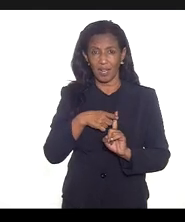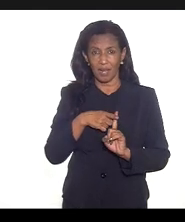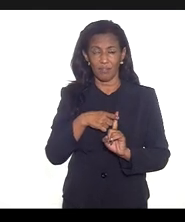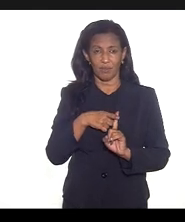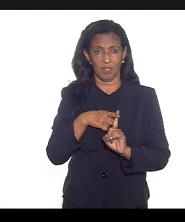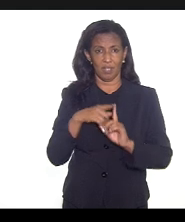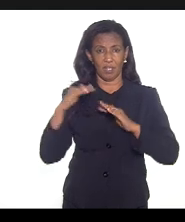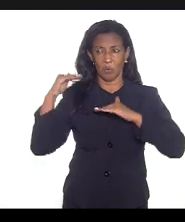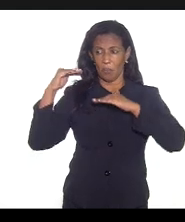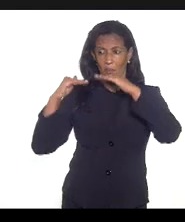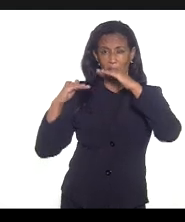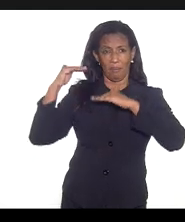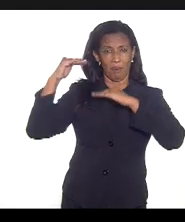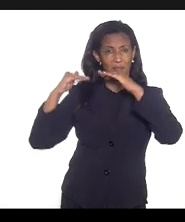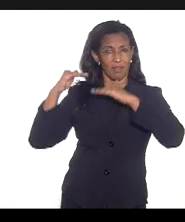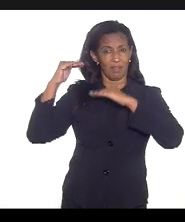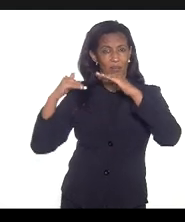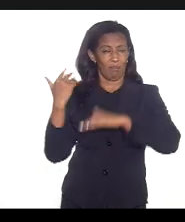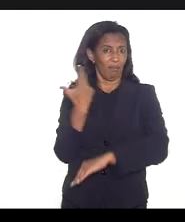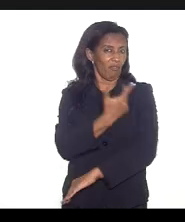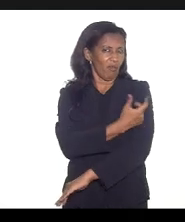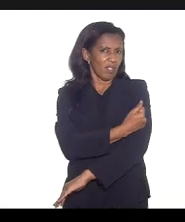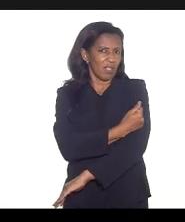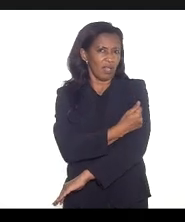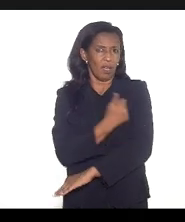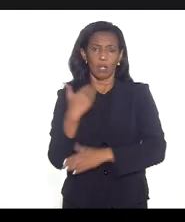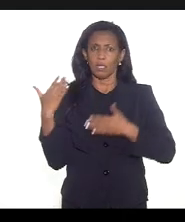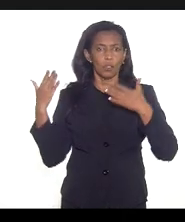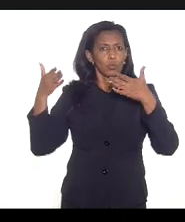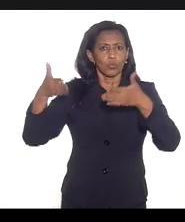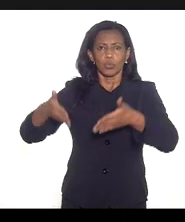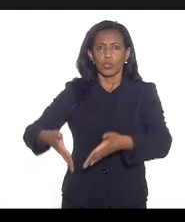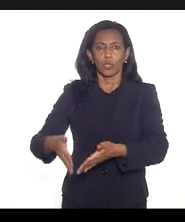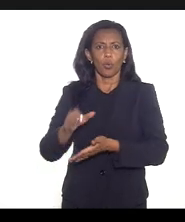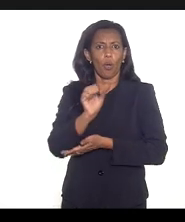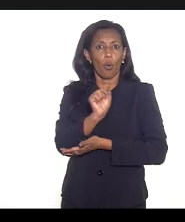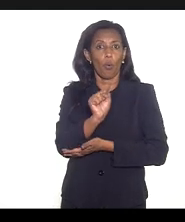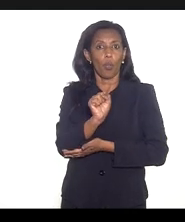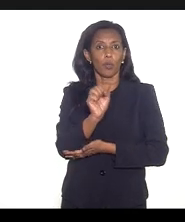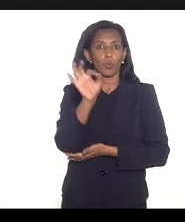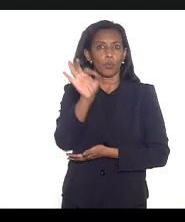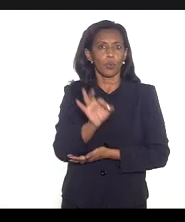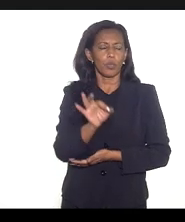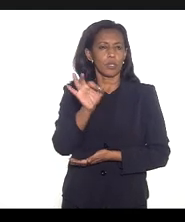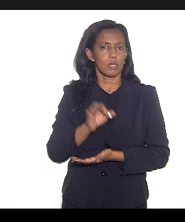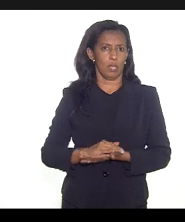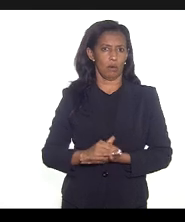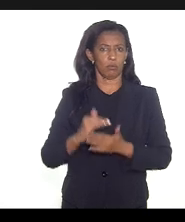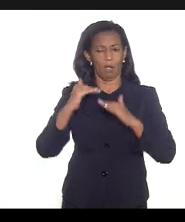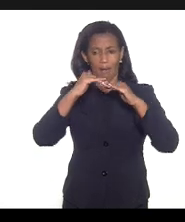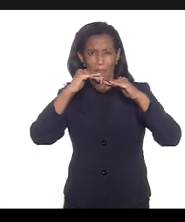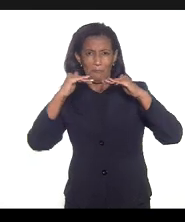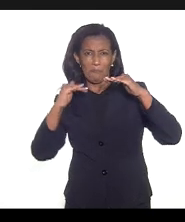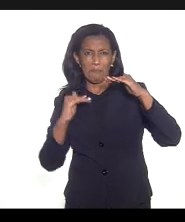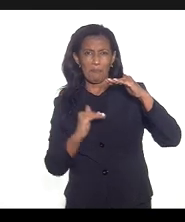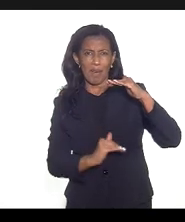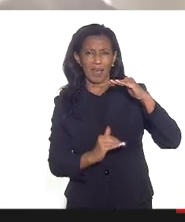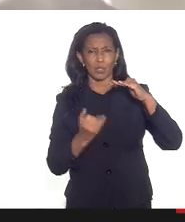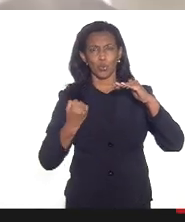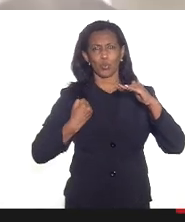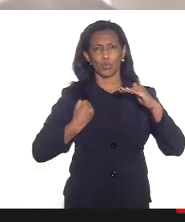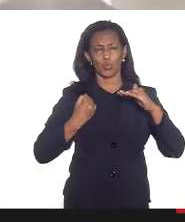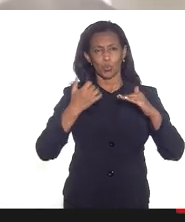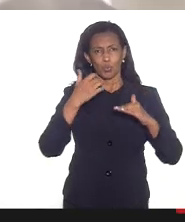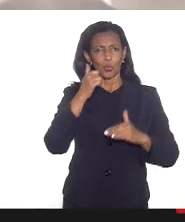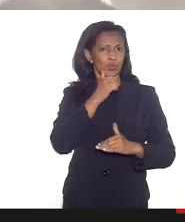patamar da vacinação dessas mulheres ainda não chegou a 8% a baixa imunização ela tem